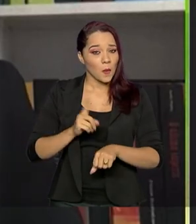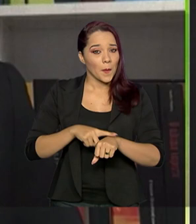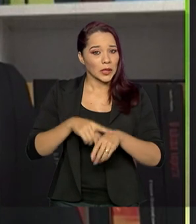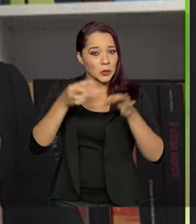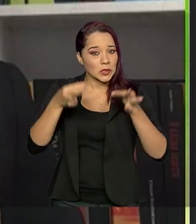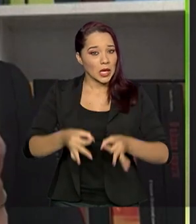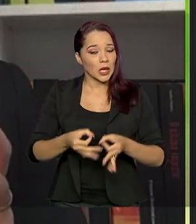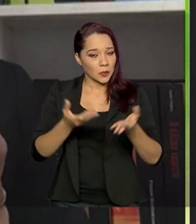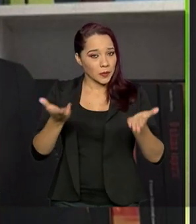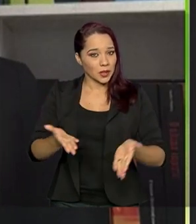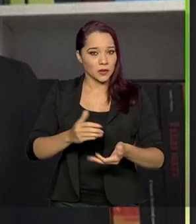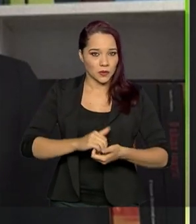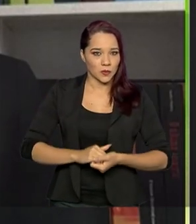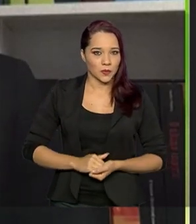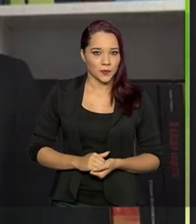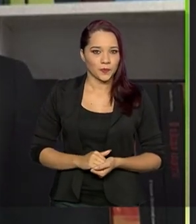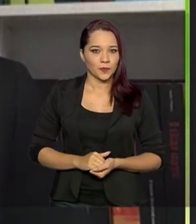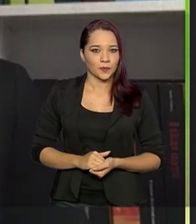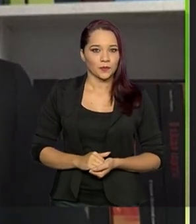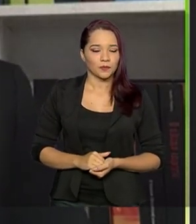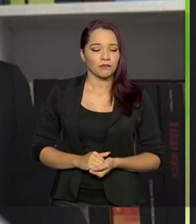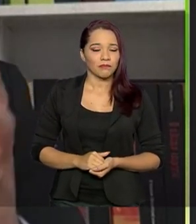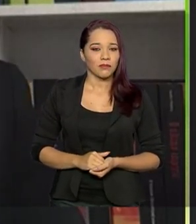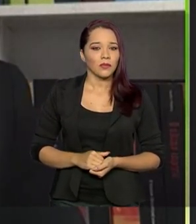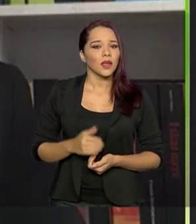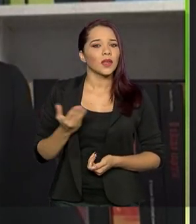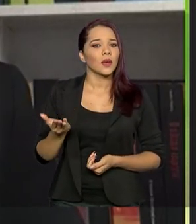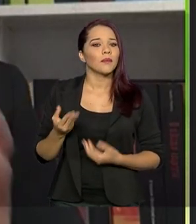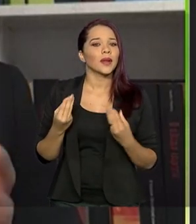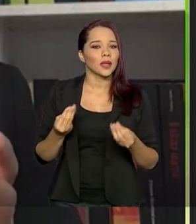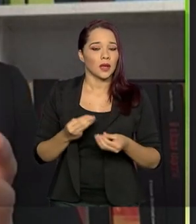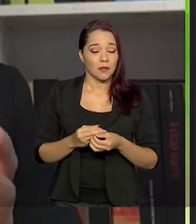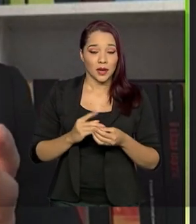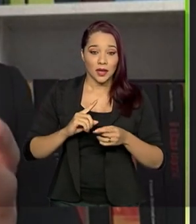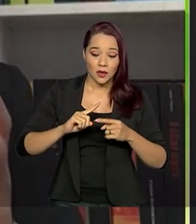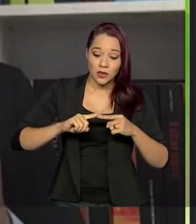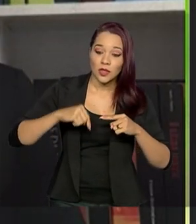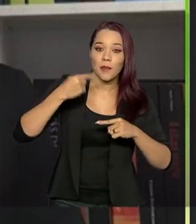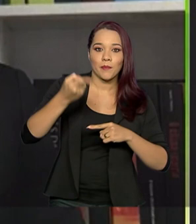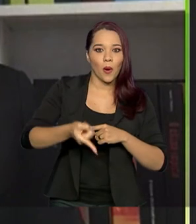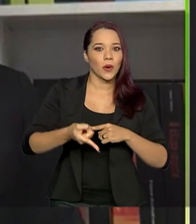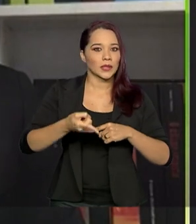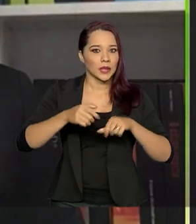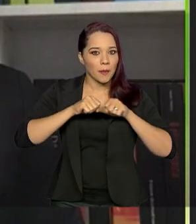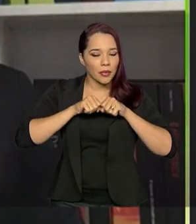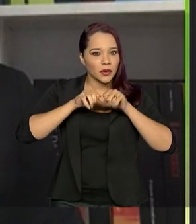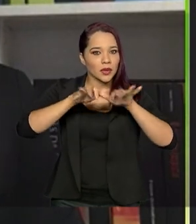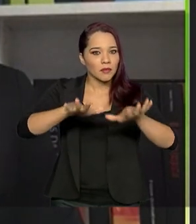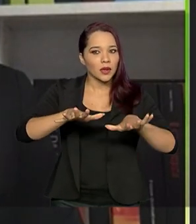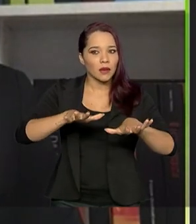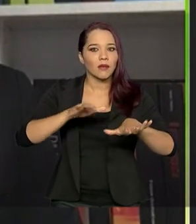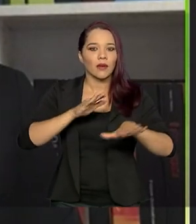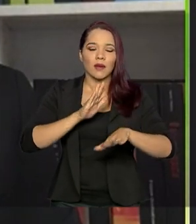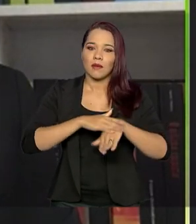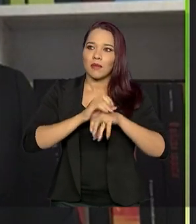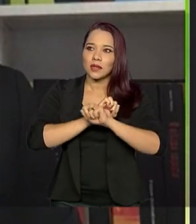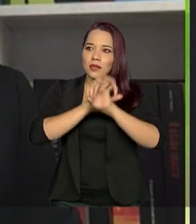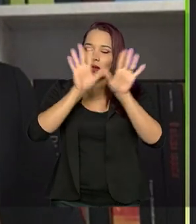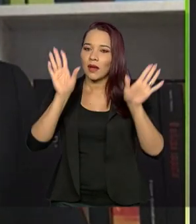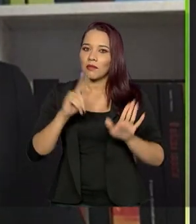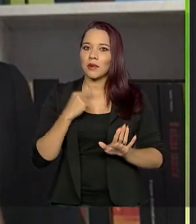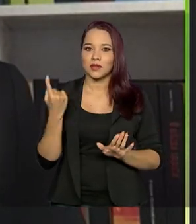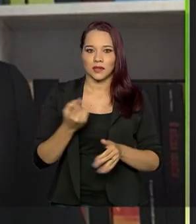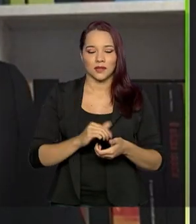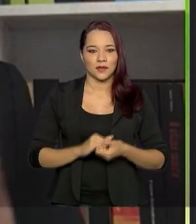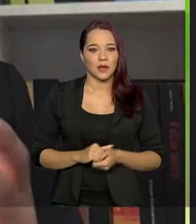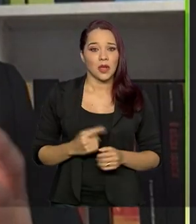isso, para que o pós-pandemia fique mais claro para a gente exatamente nesse momento,